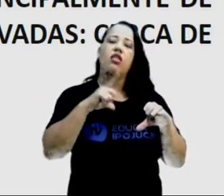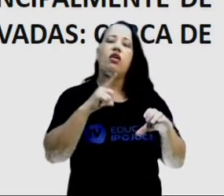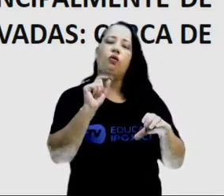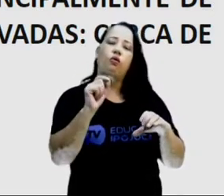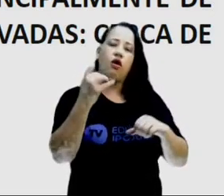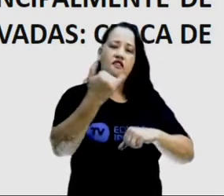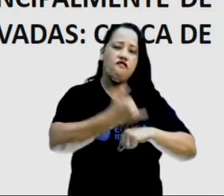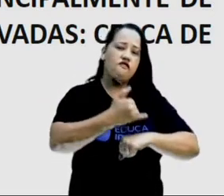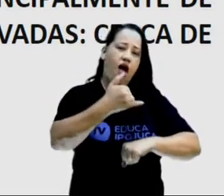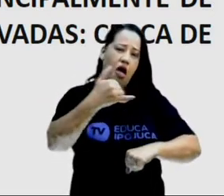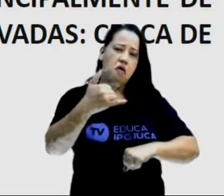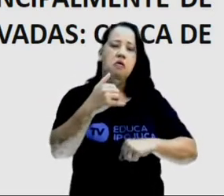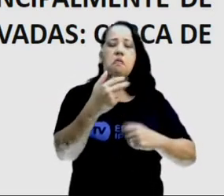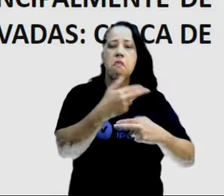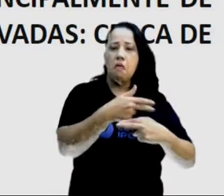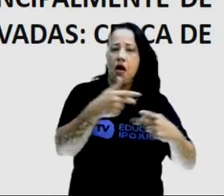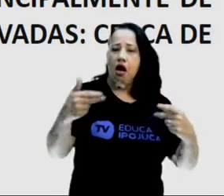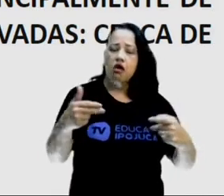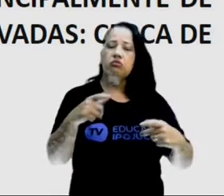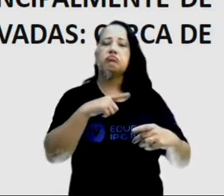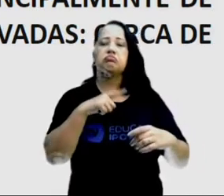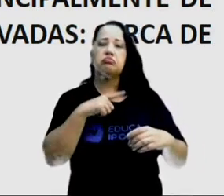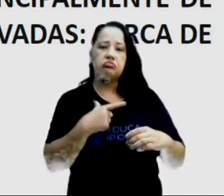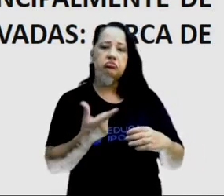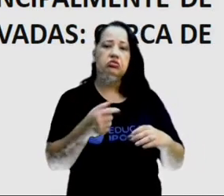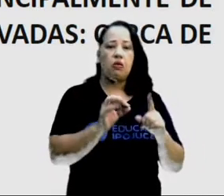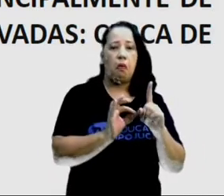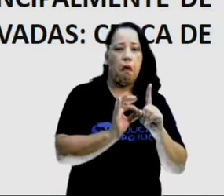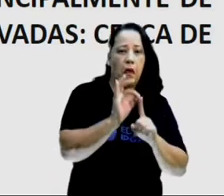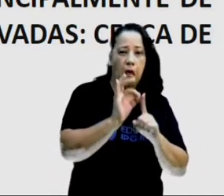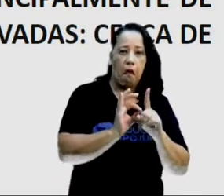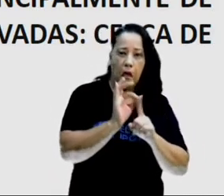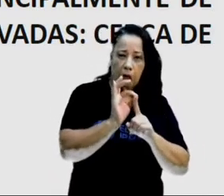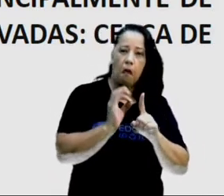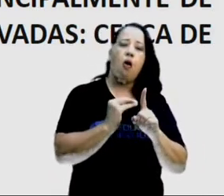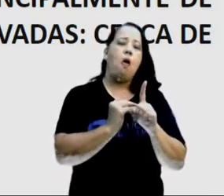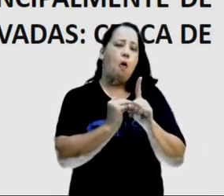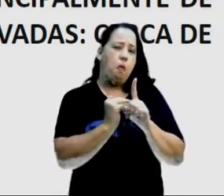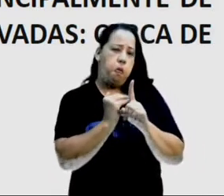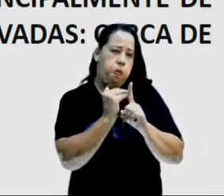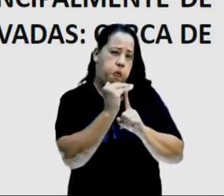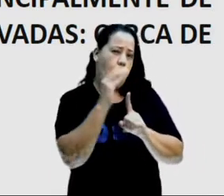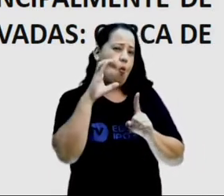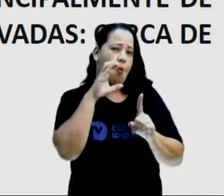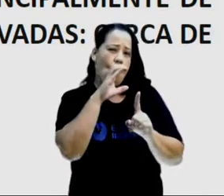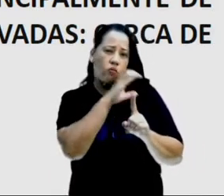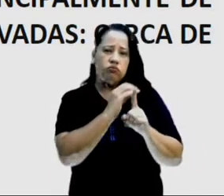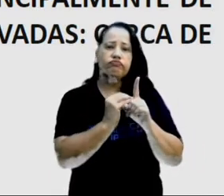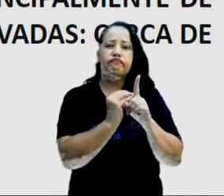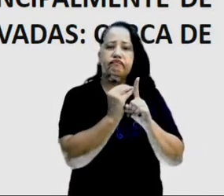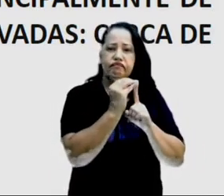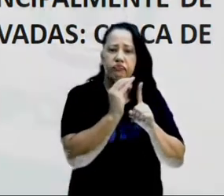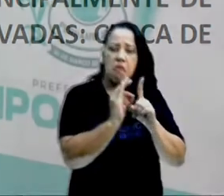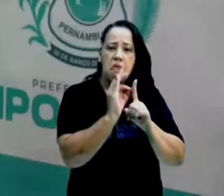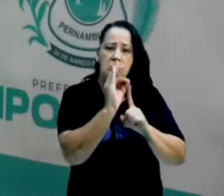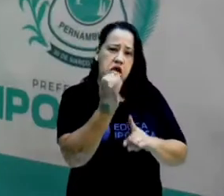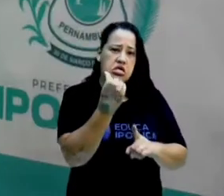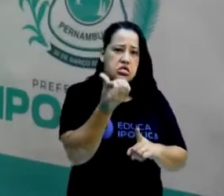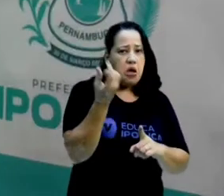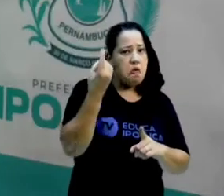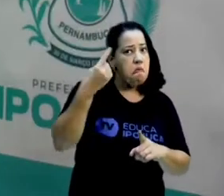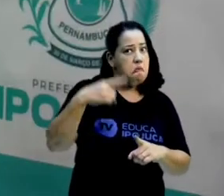ferro e níquel e apresenta temperaturas muito elevadas, cerca de 6 mil graus.